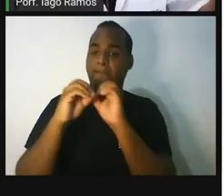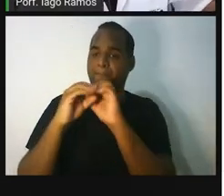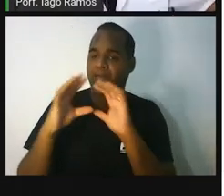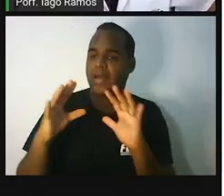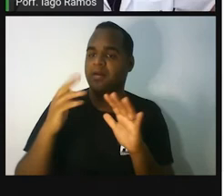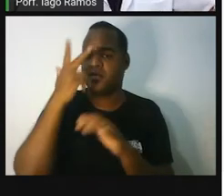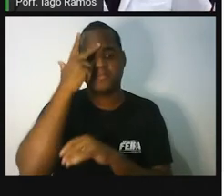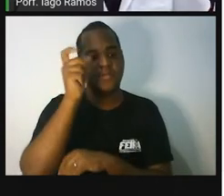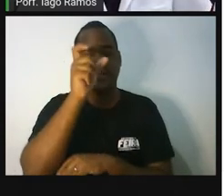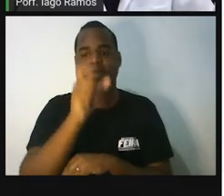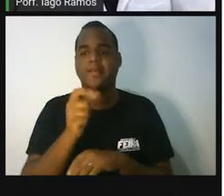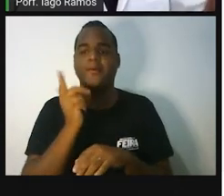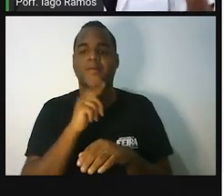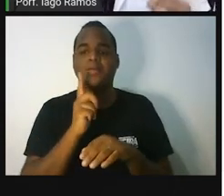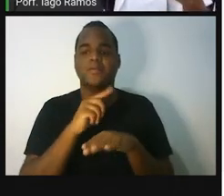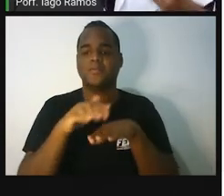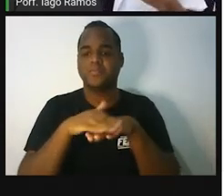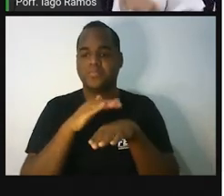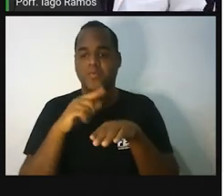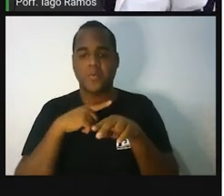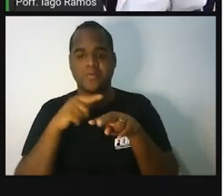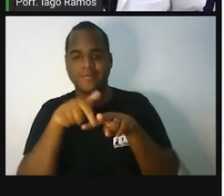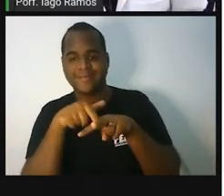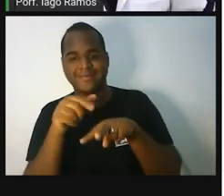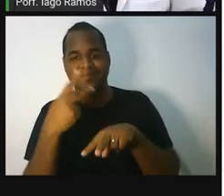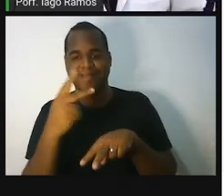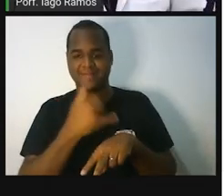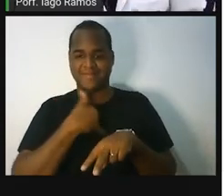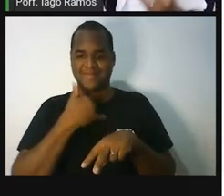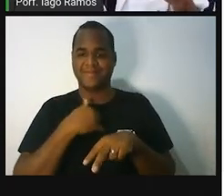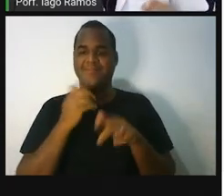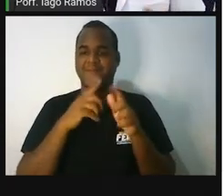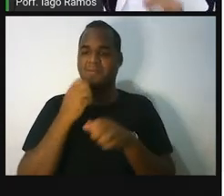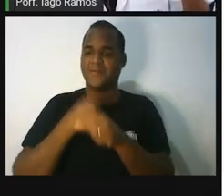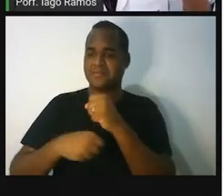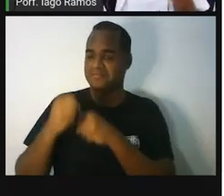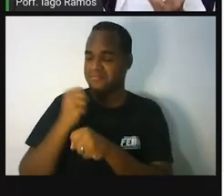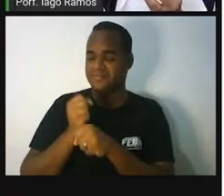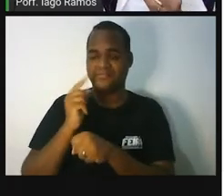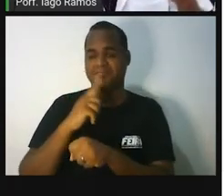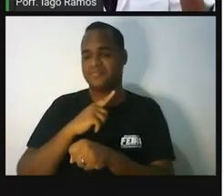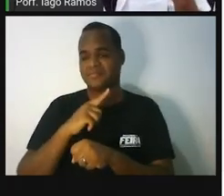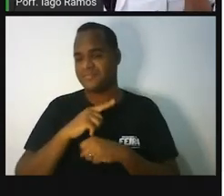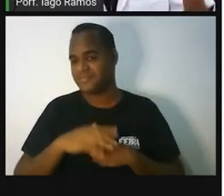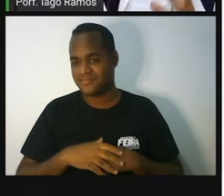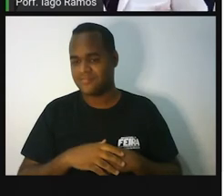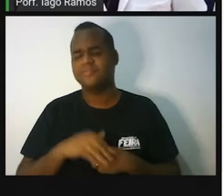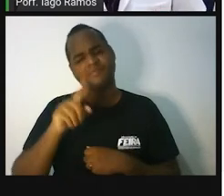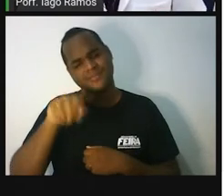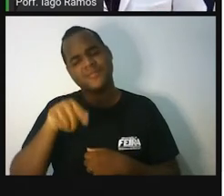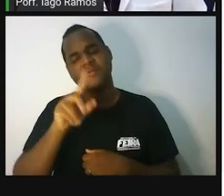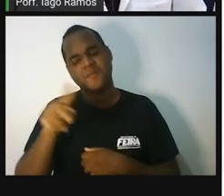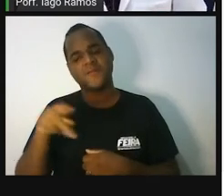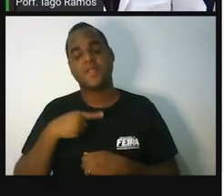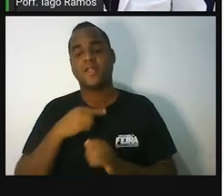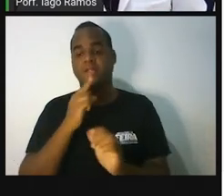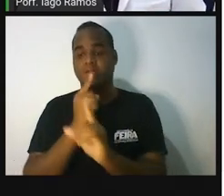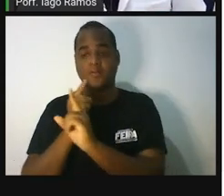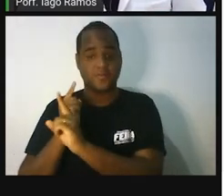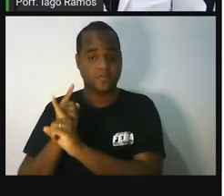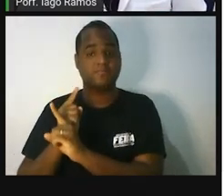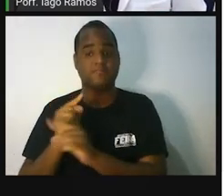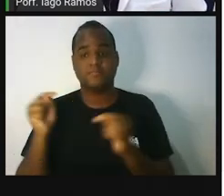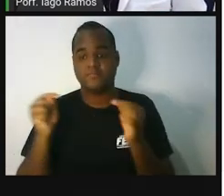o número que a pessoa calça e a idade da pessoa naquele ano. E é, professor. É. A gente vai encontrar essa fórmula